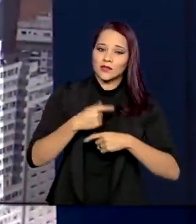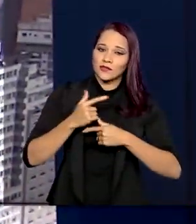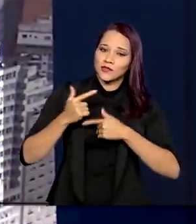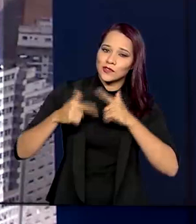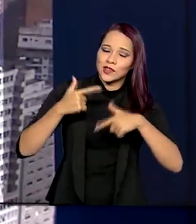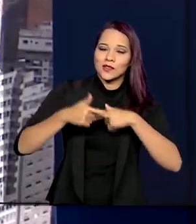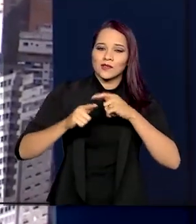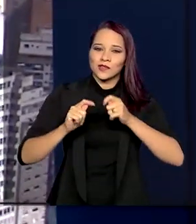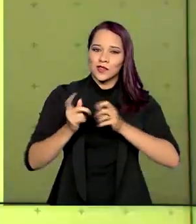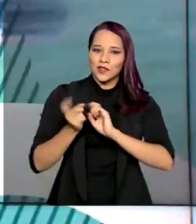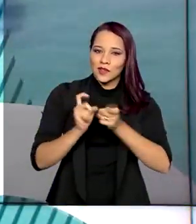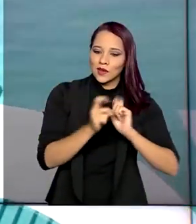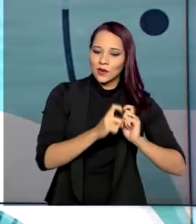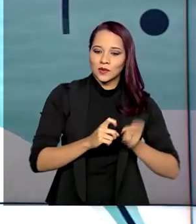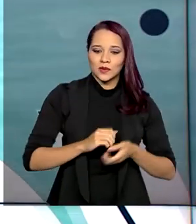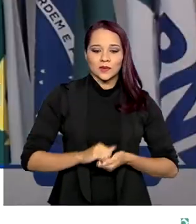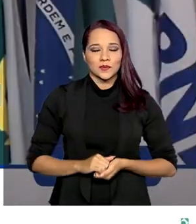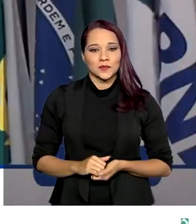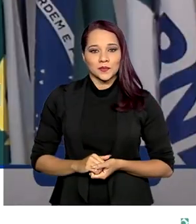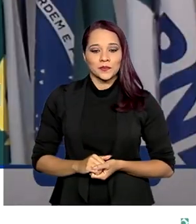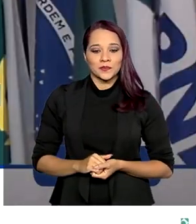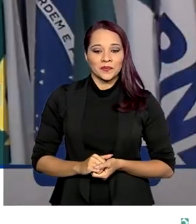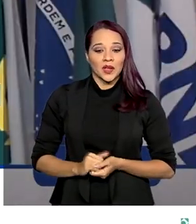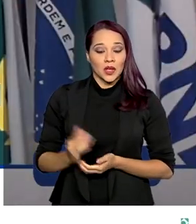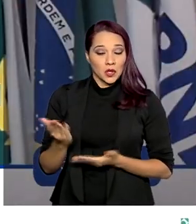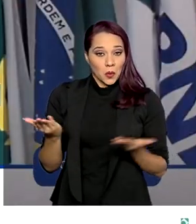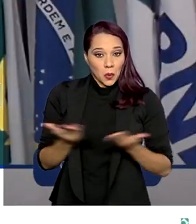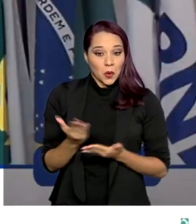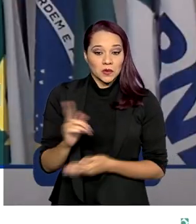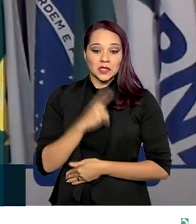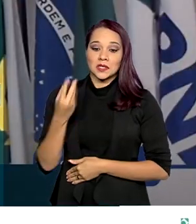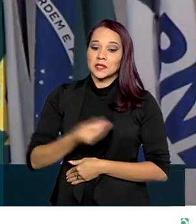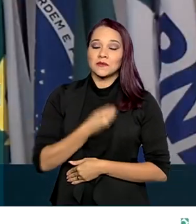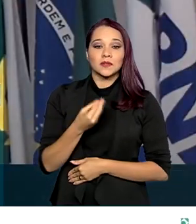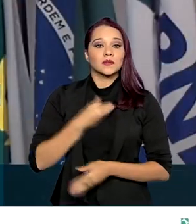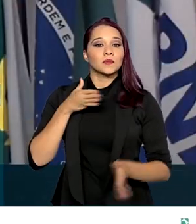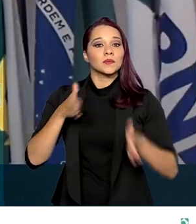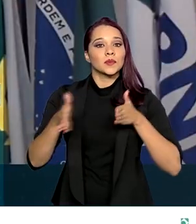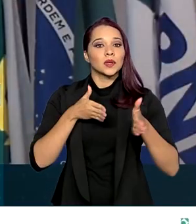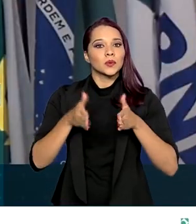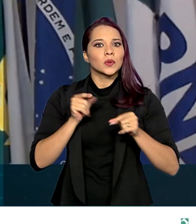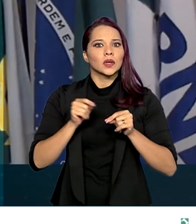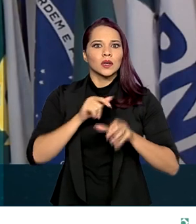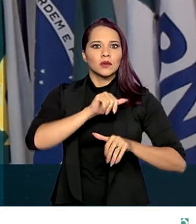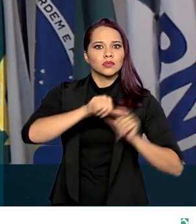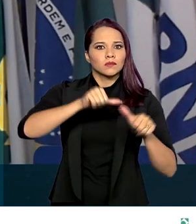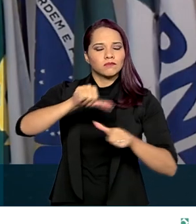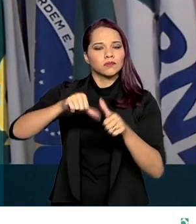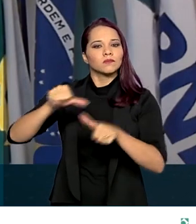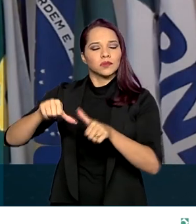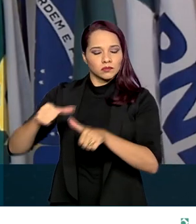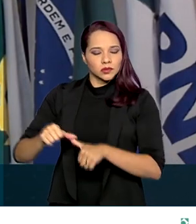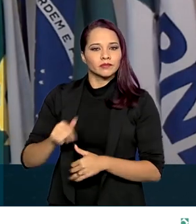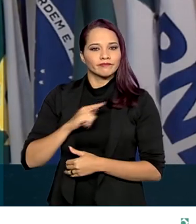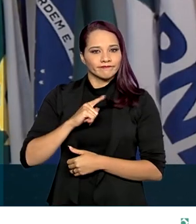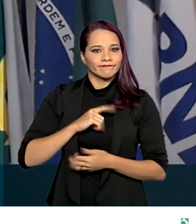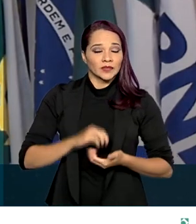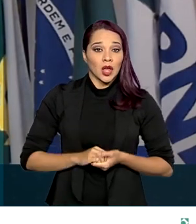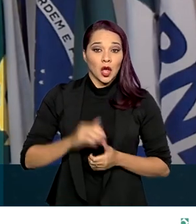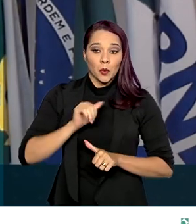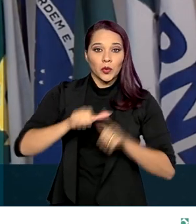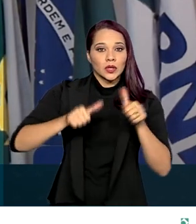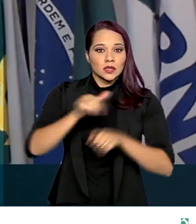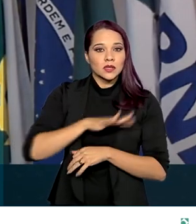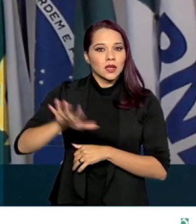geração de negócios. A gente vive hoje uma era de muita mudança. Mudança